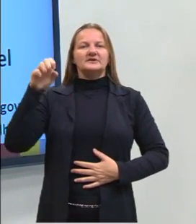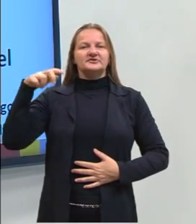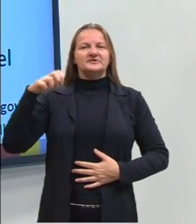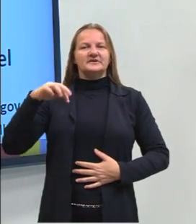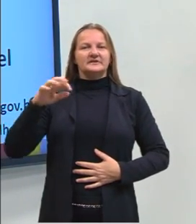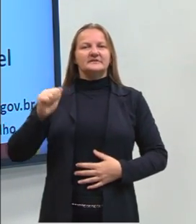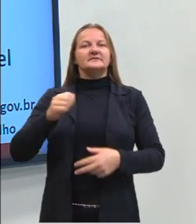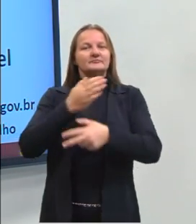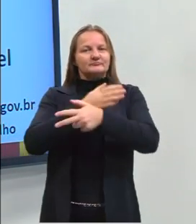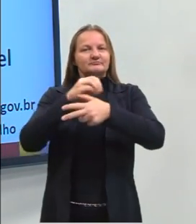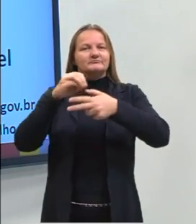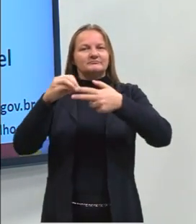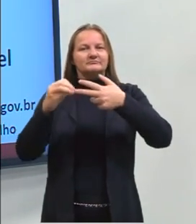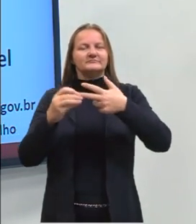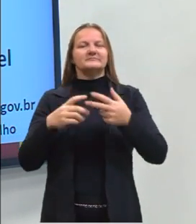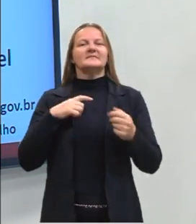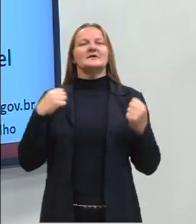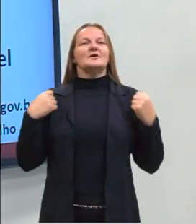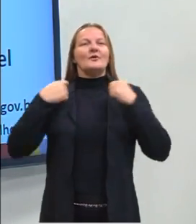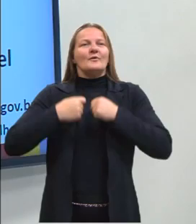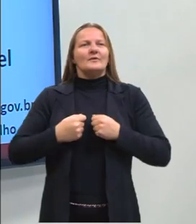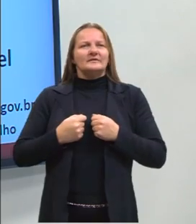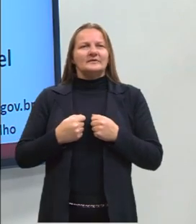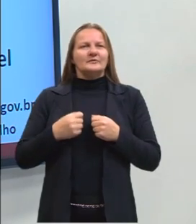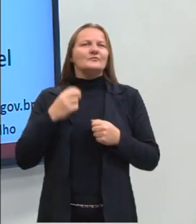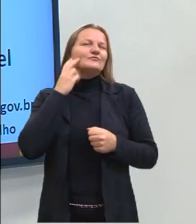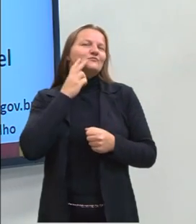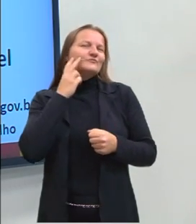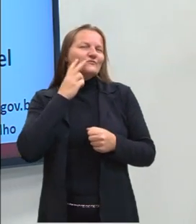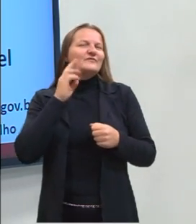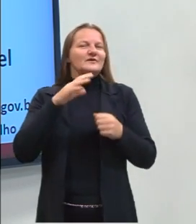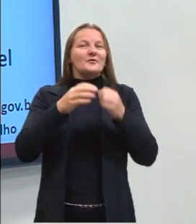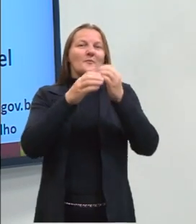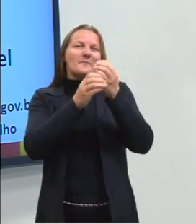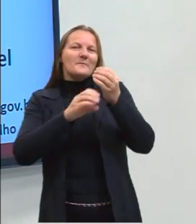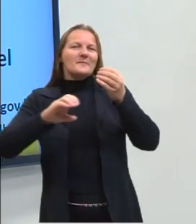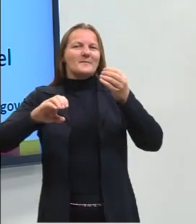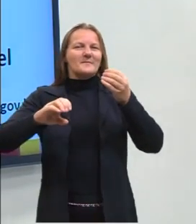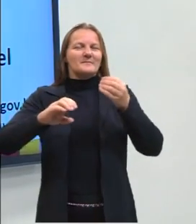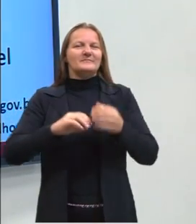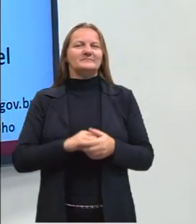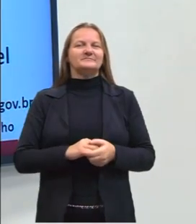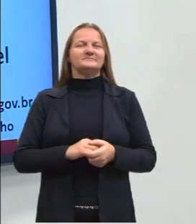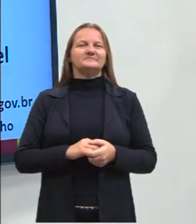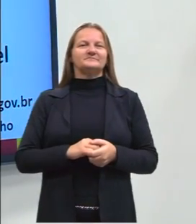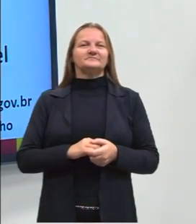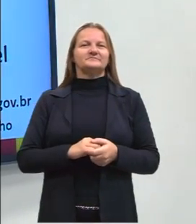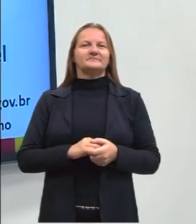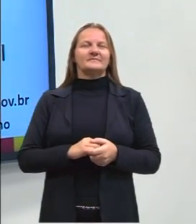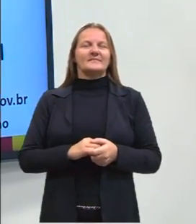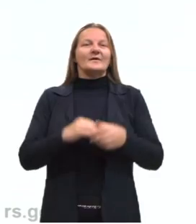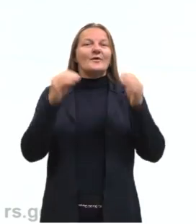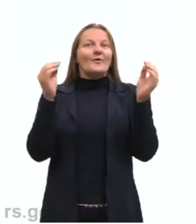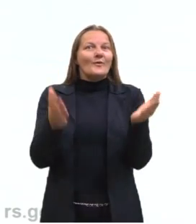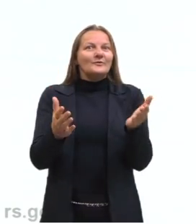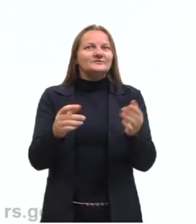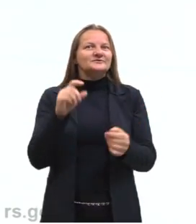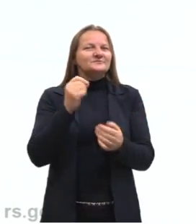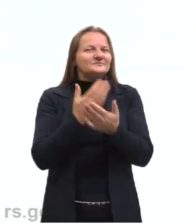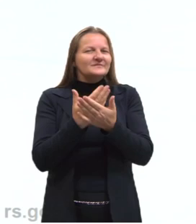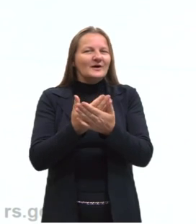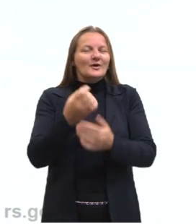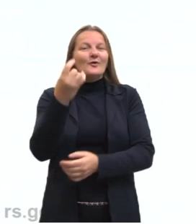na cor magenta, e um casaco, uma cor berinjela. Hoje, então, a gente está chegando na nossa